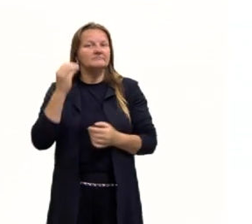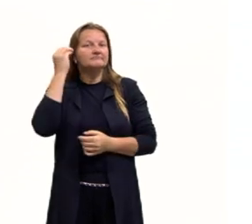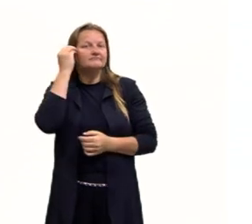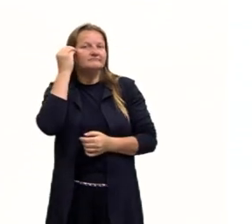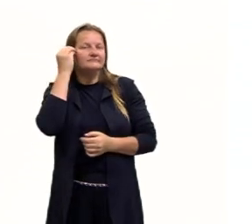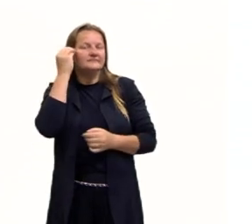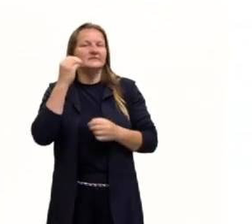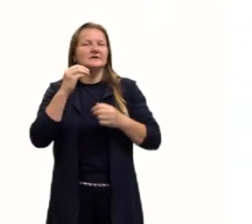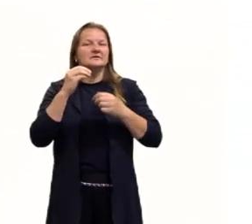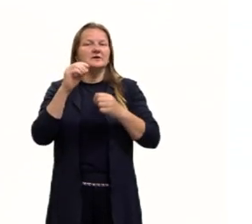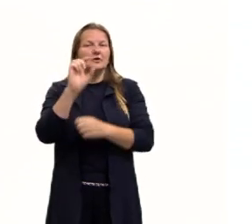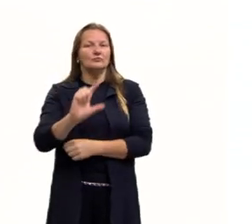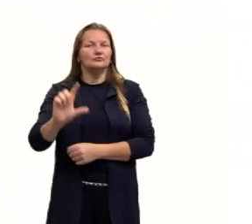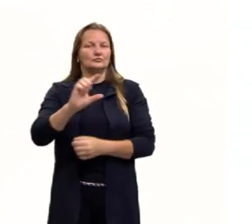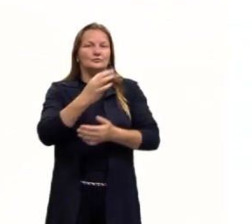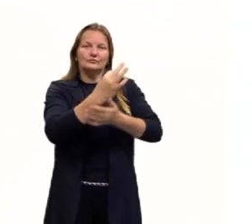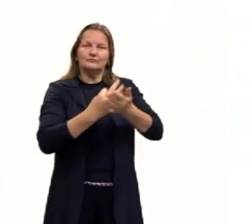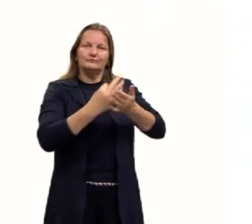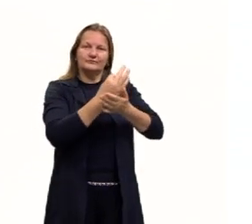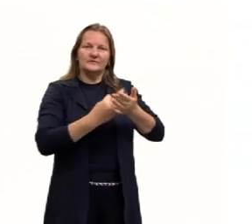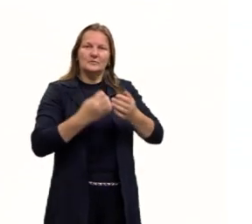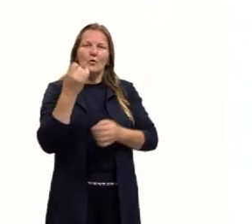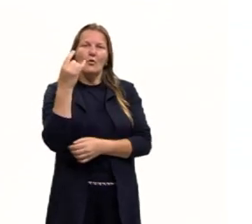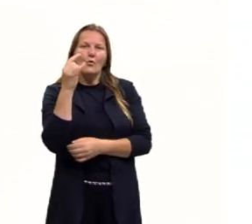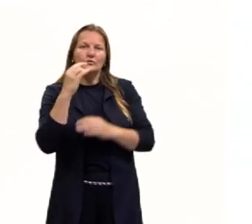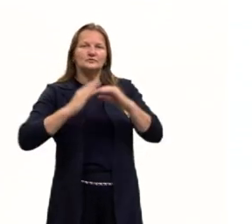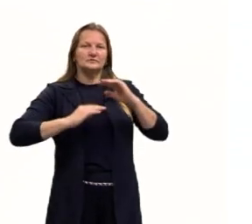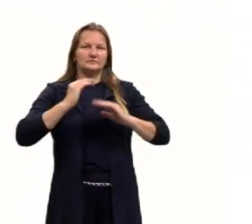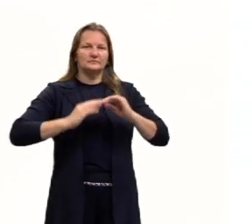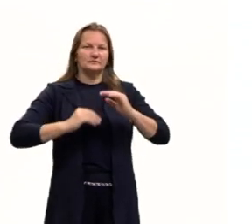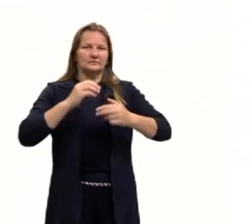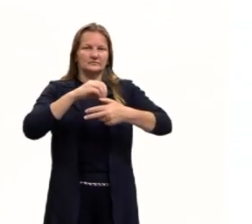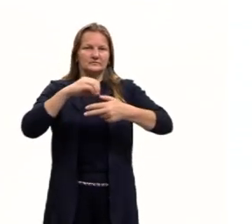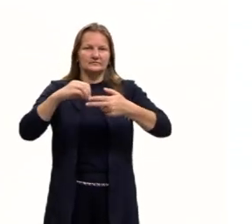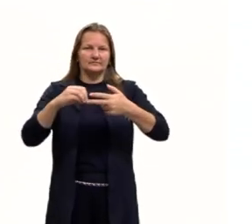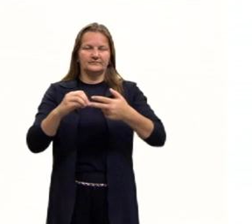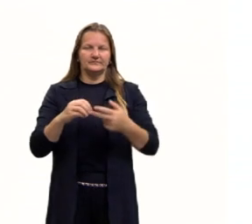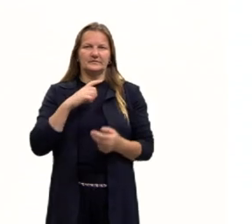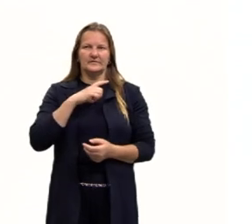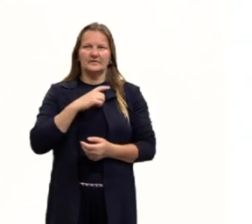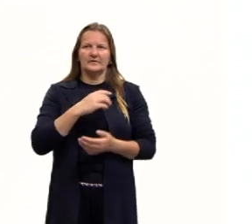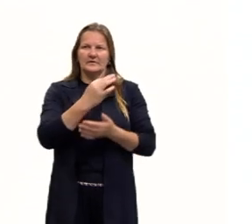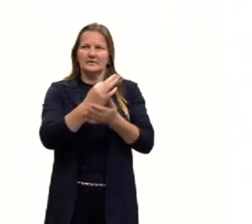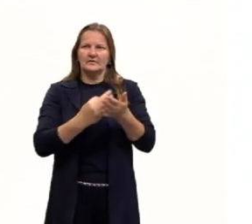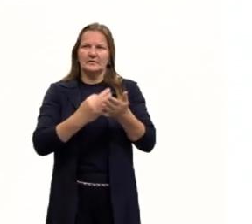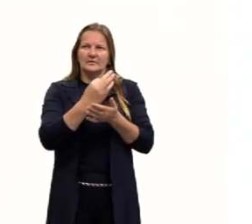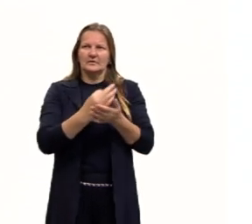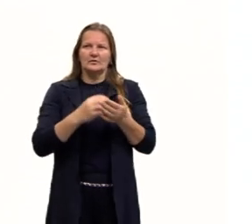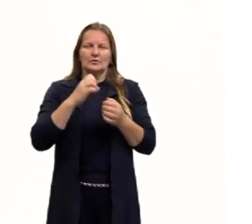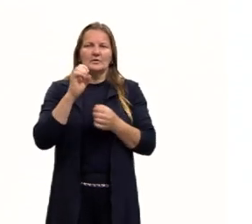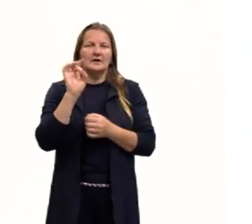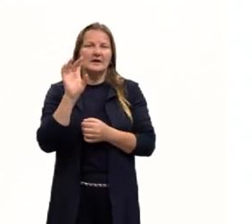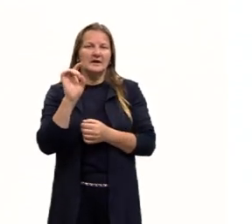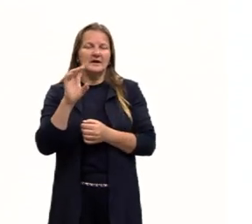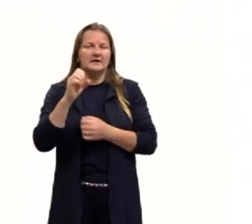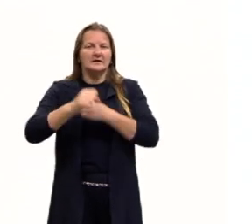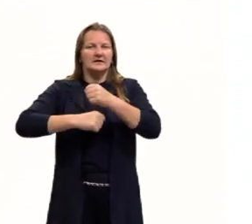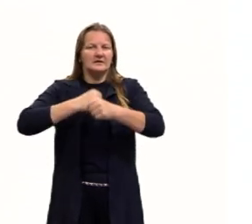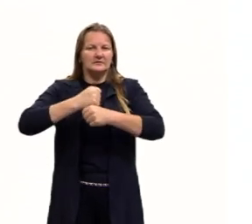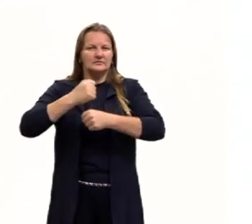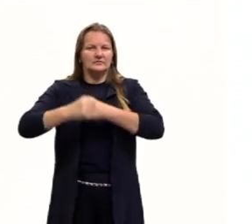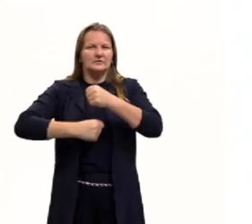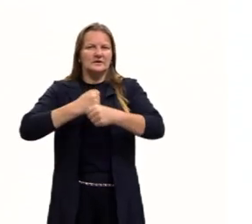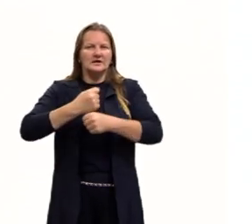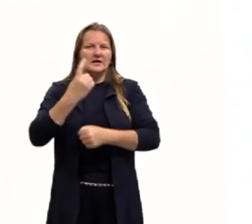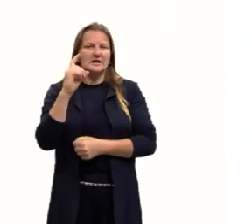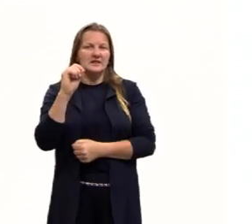textos literários dentro das últimas aplicações. Peguei um texto de cada ano, dos últimos dez anos, e